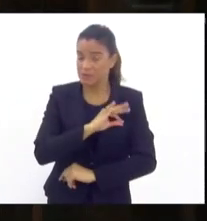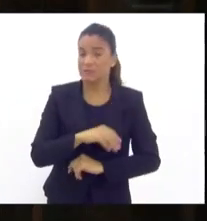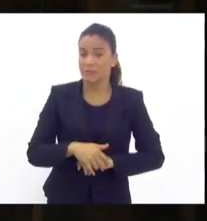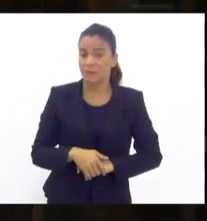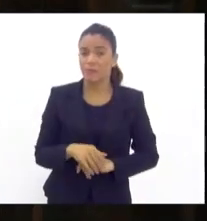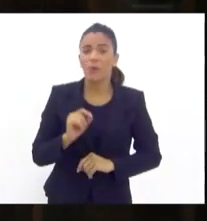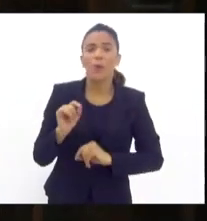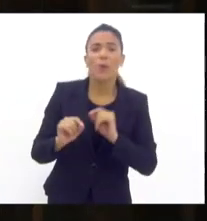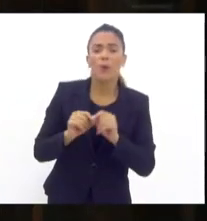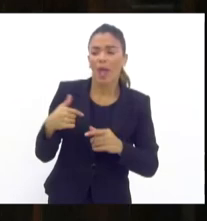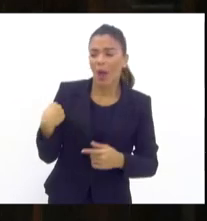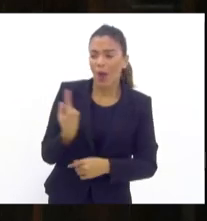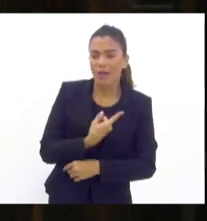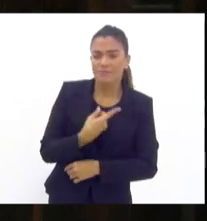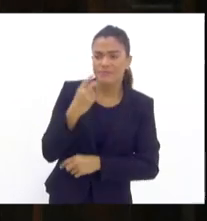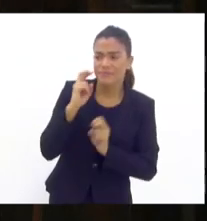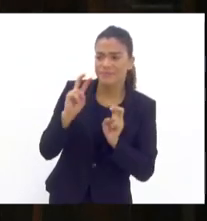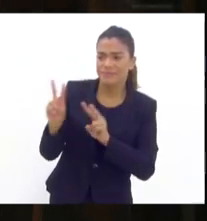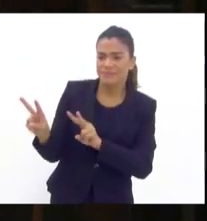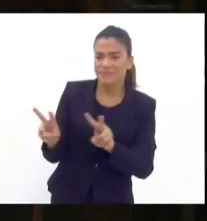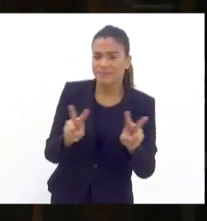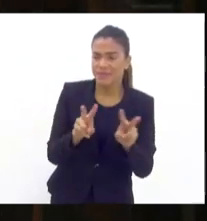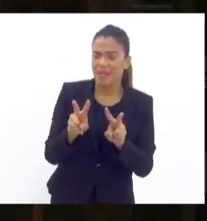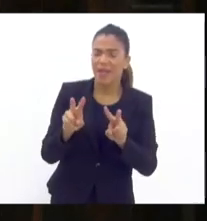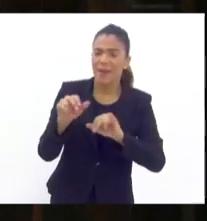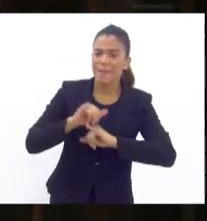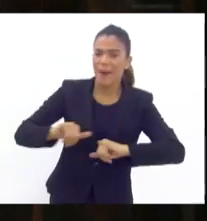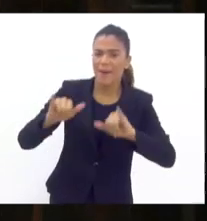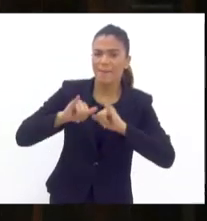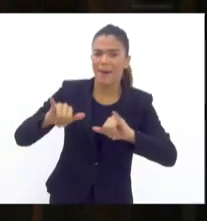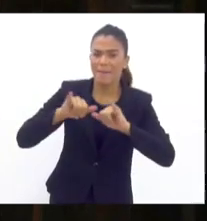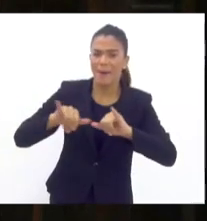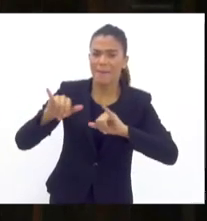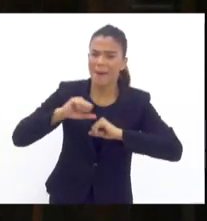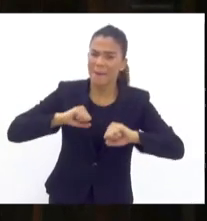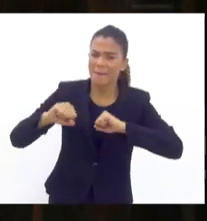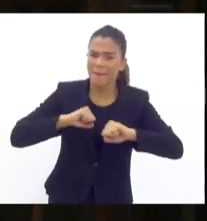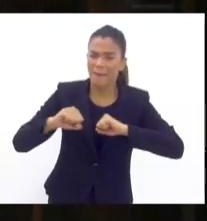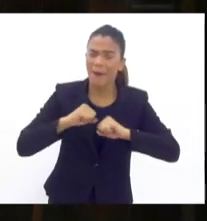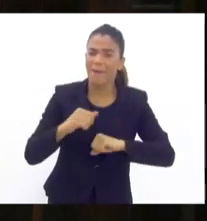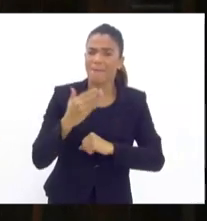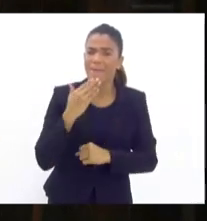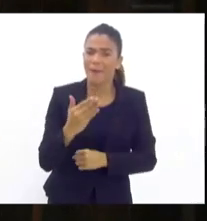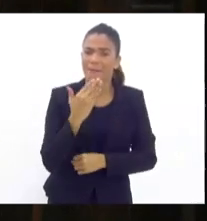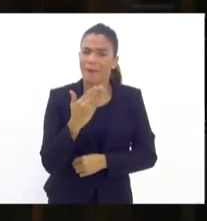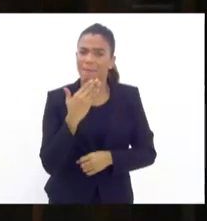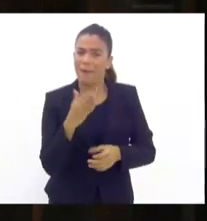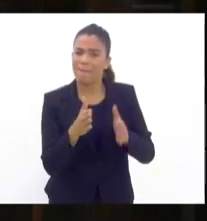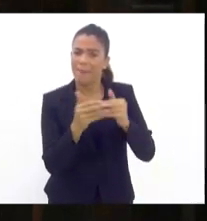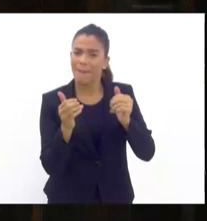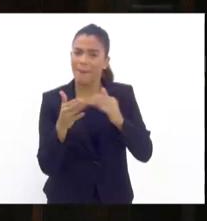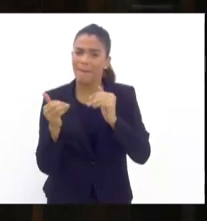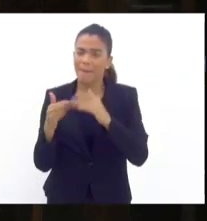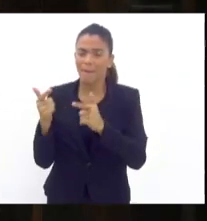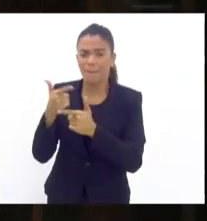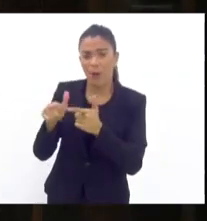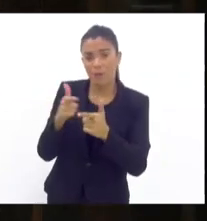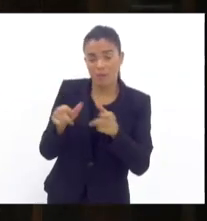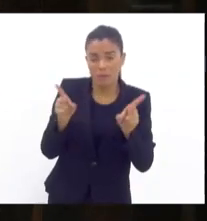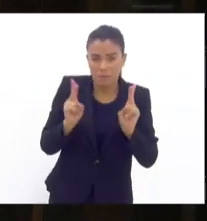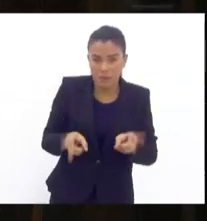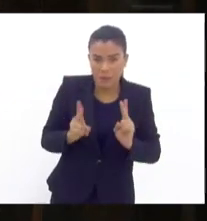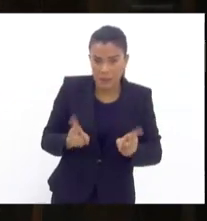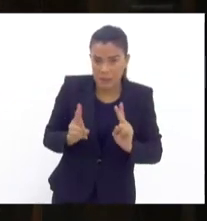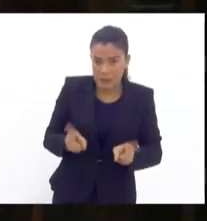o que a gente está vendo? As mesmas reivindicações se repetindo, as mesmas solicitações, os mesmos problemas que nós